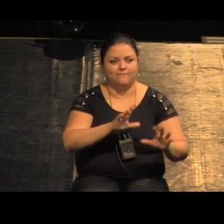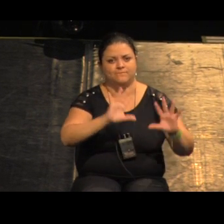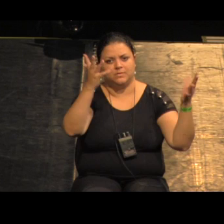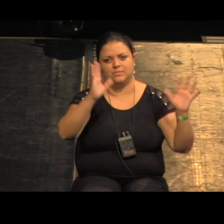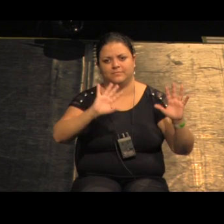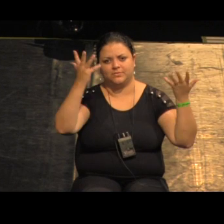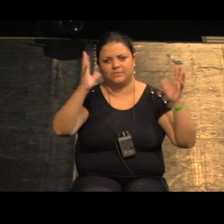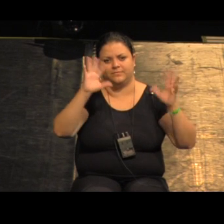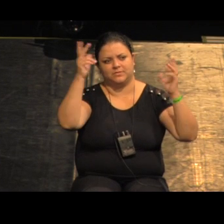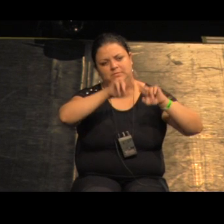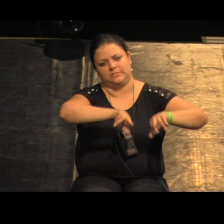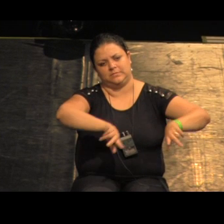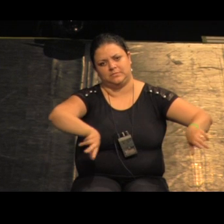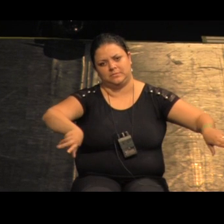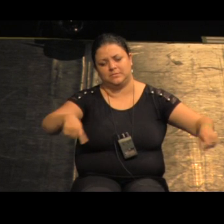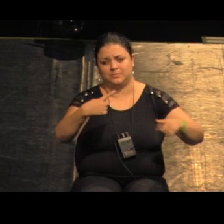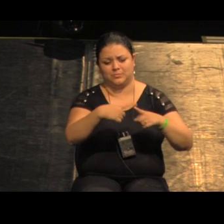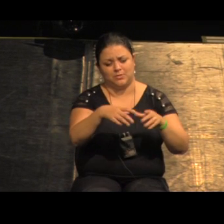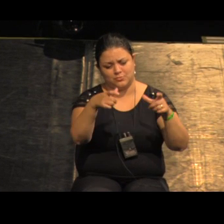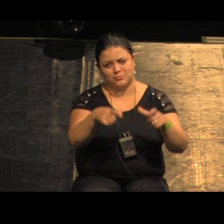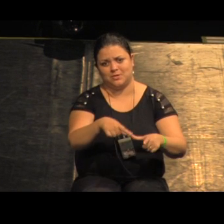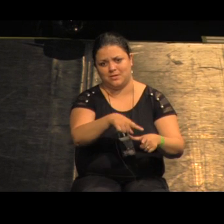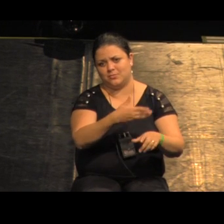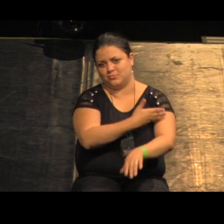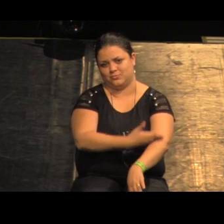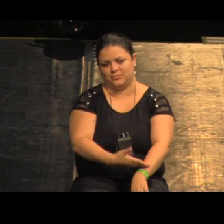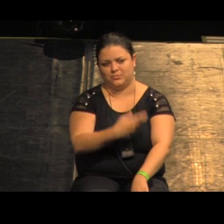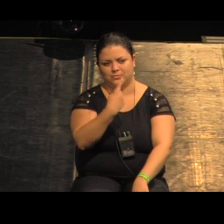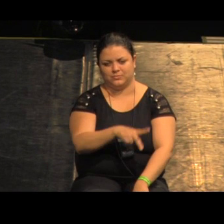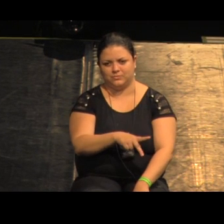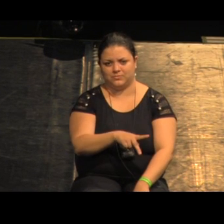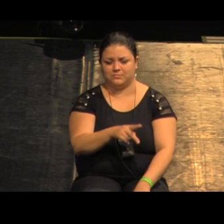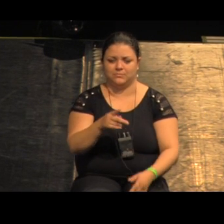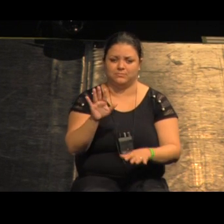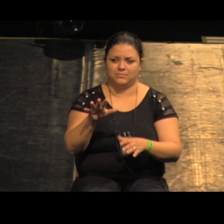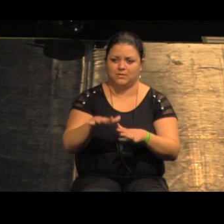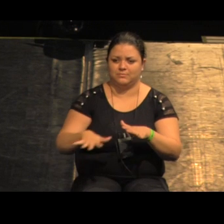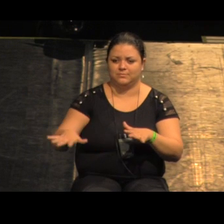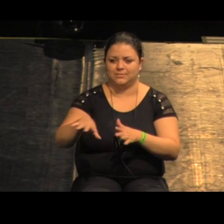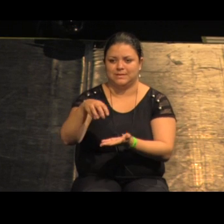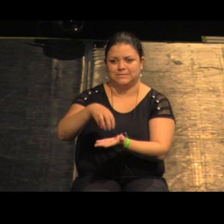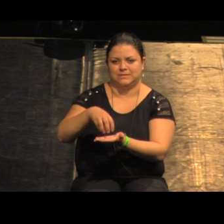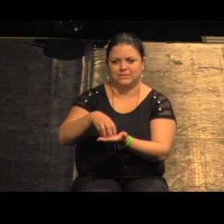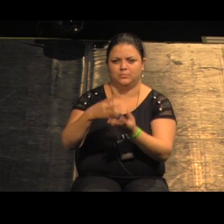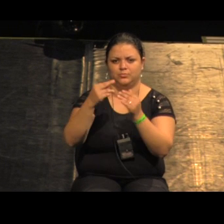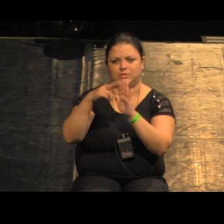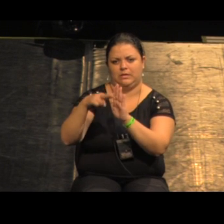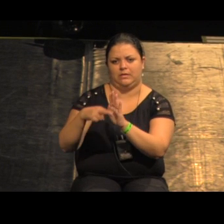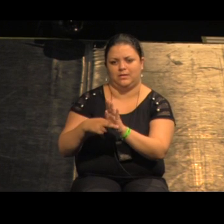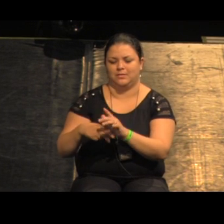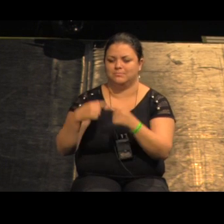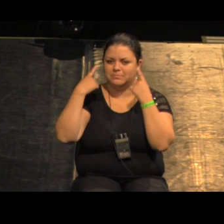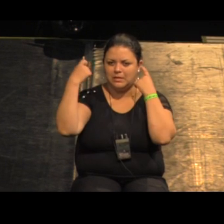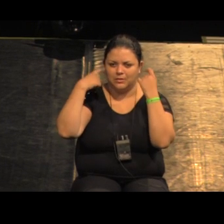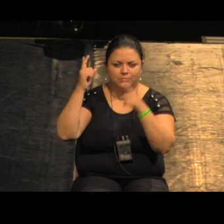festas que acontecem nessa região porque a área central olha que engraçado é cheia de regra não pode fazer